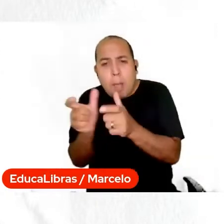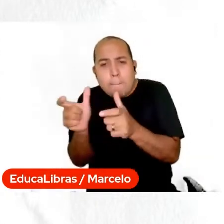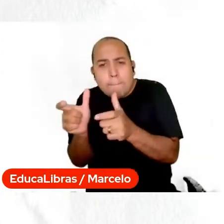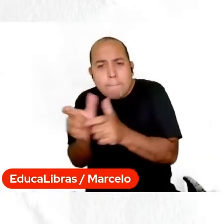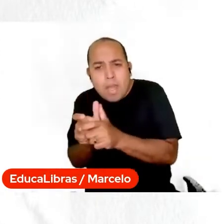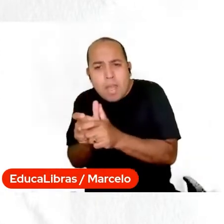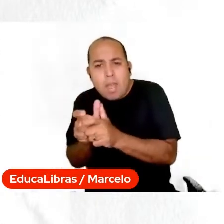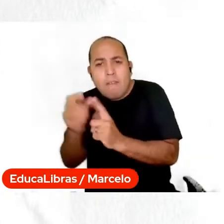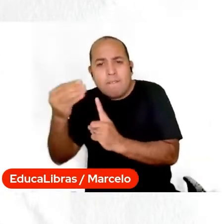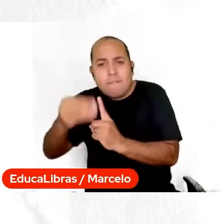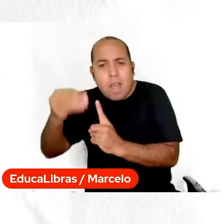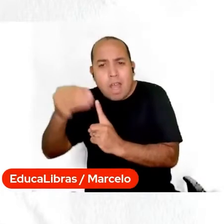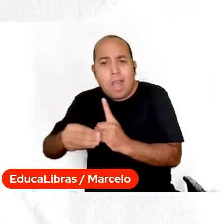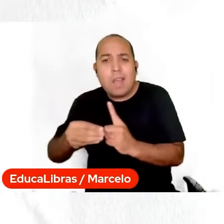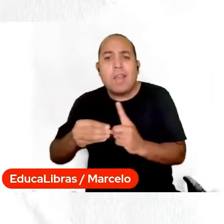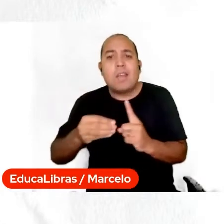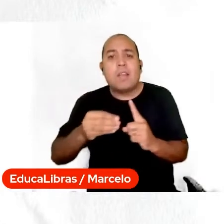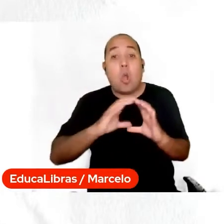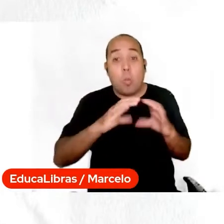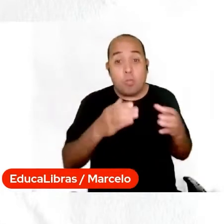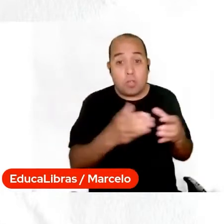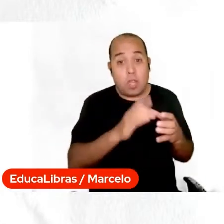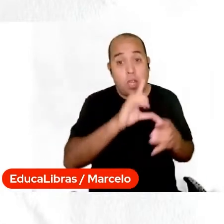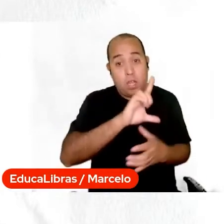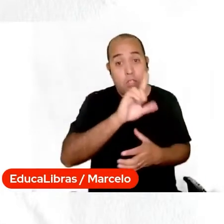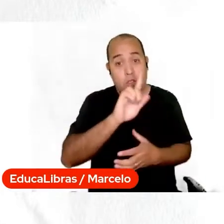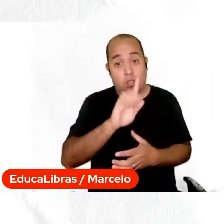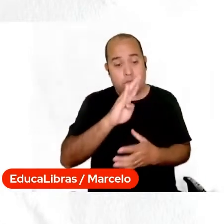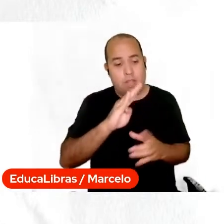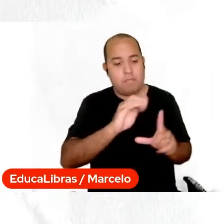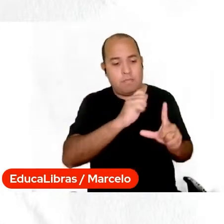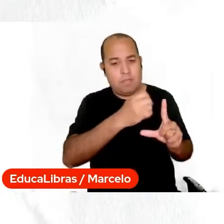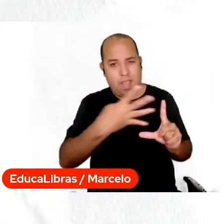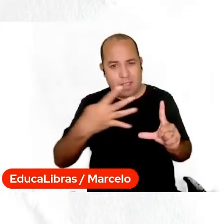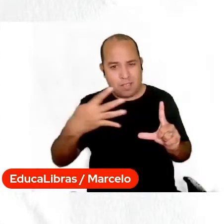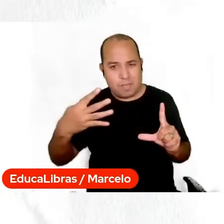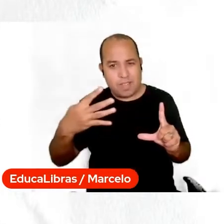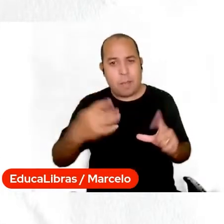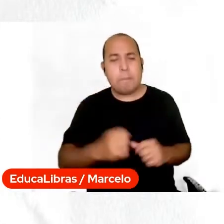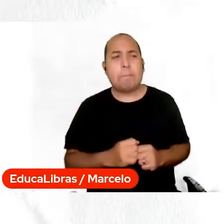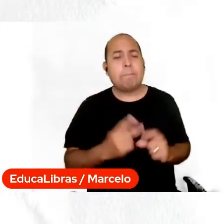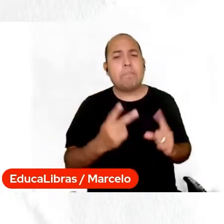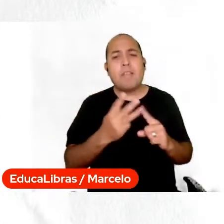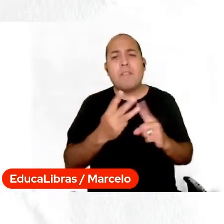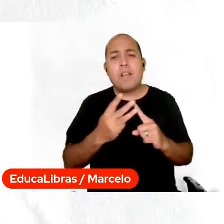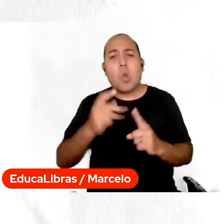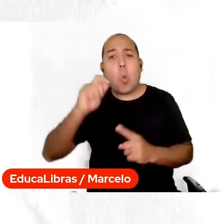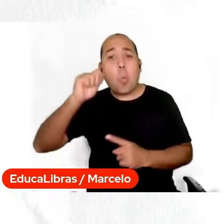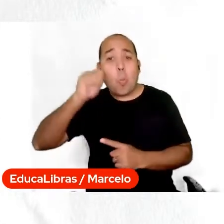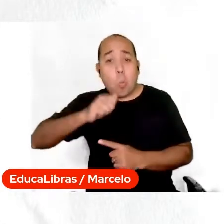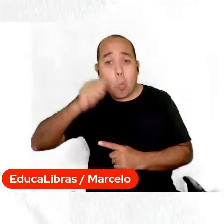LGBTQIAP+, a gente está falando de mulheres, de negros. E quando,